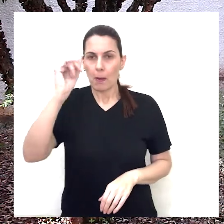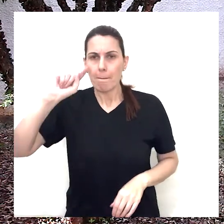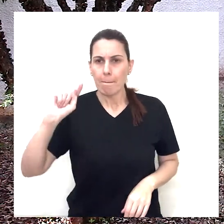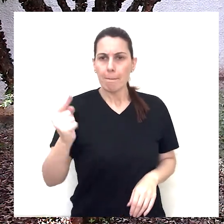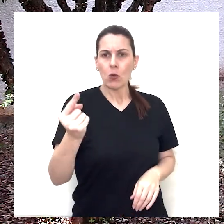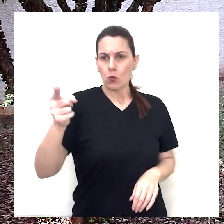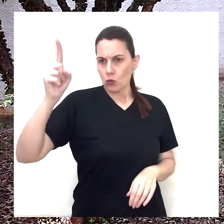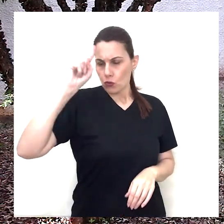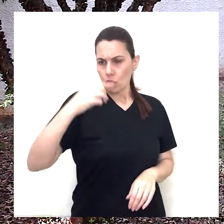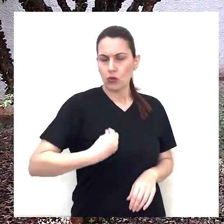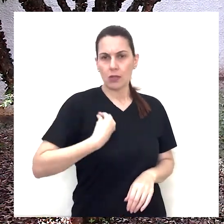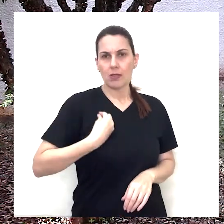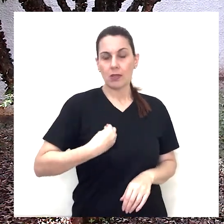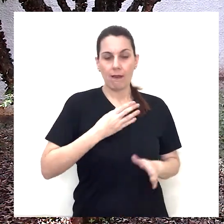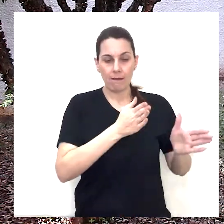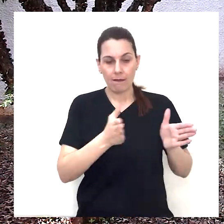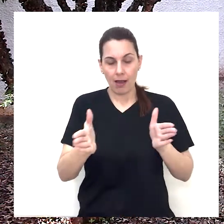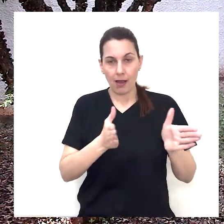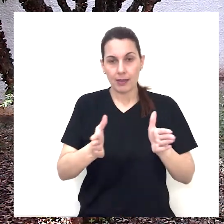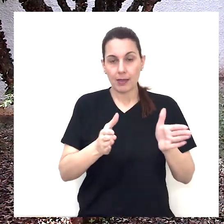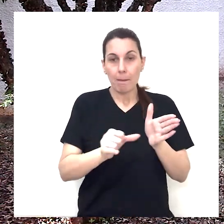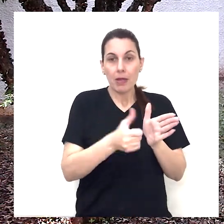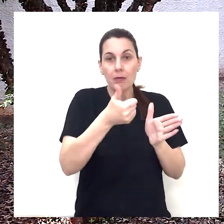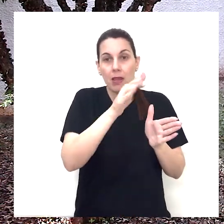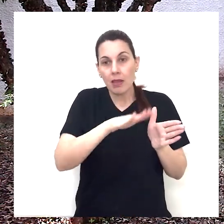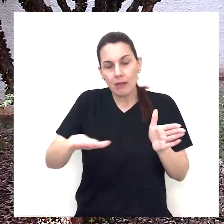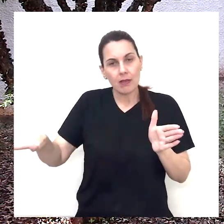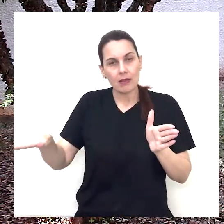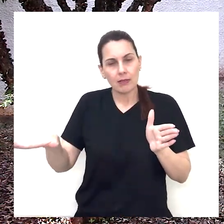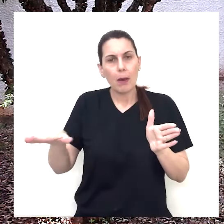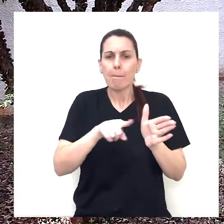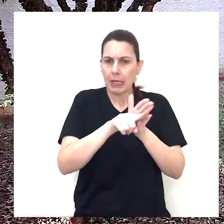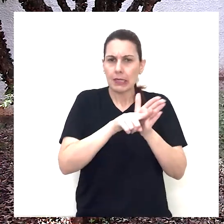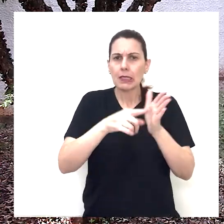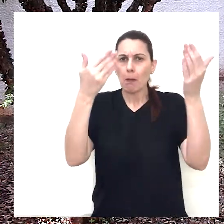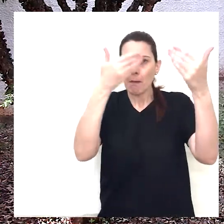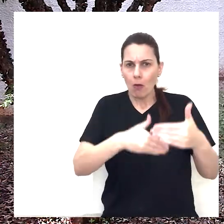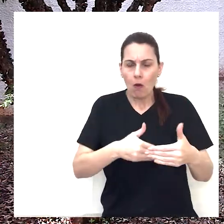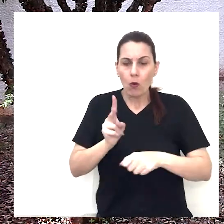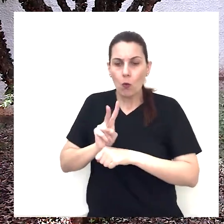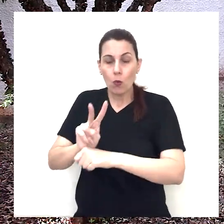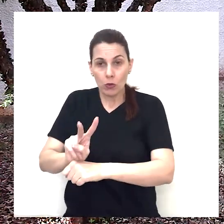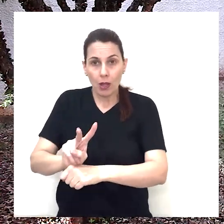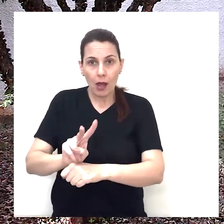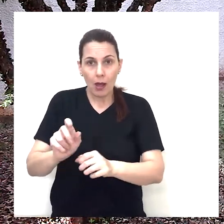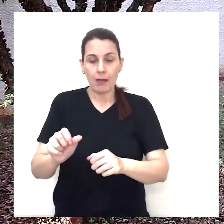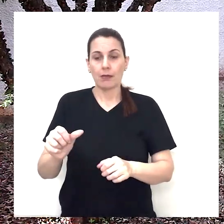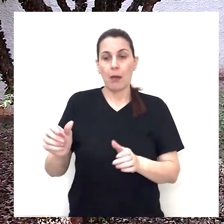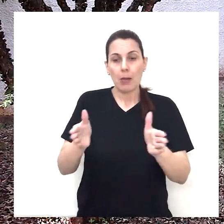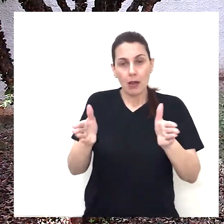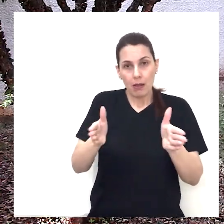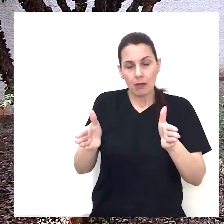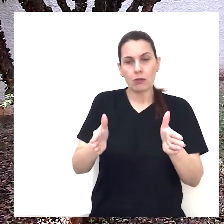a primeira infância. Tem dados científicos que mostram que cuidar dos primeiros mil dias